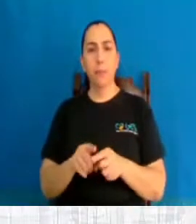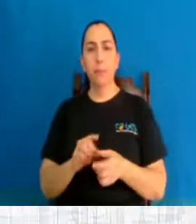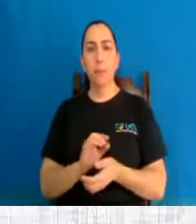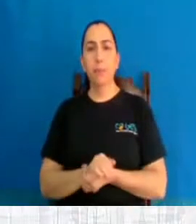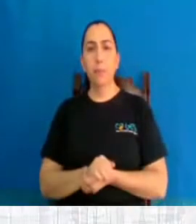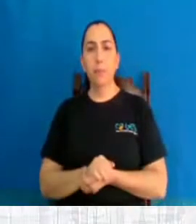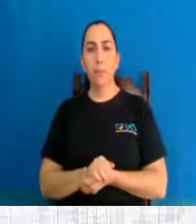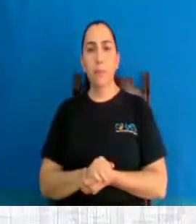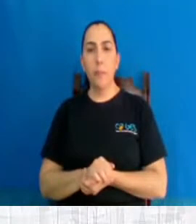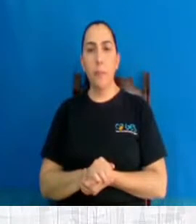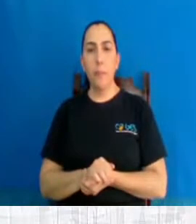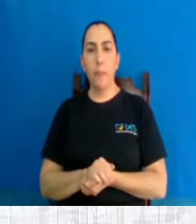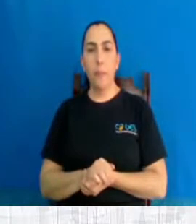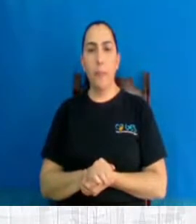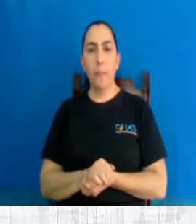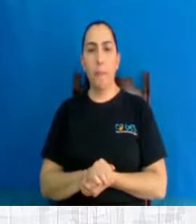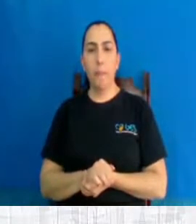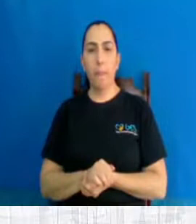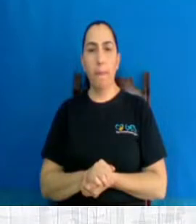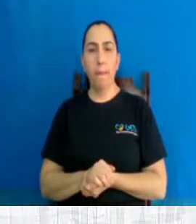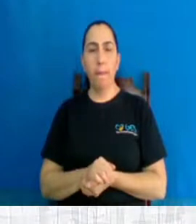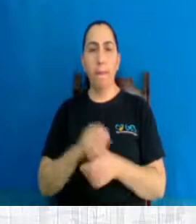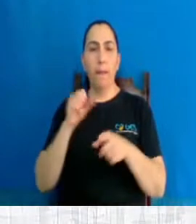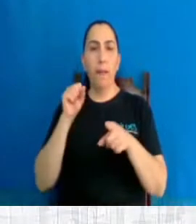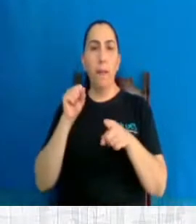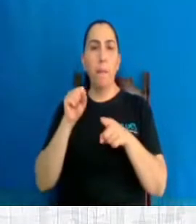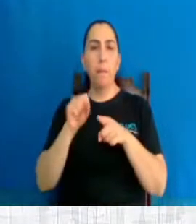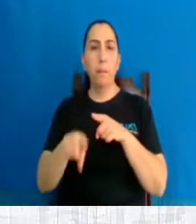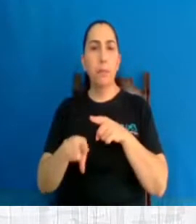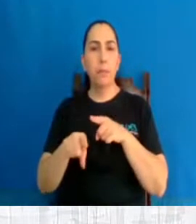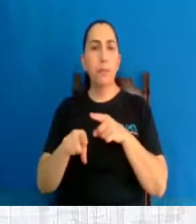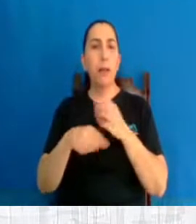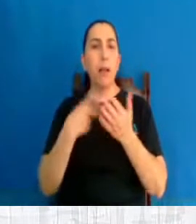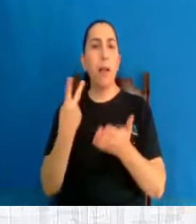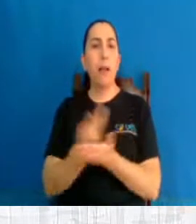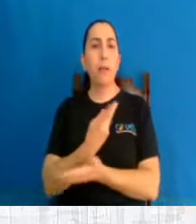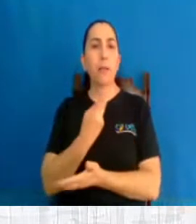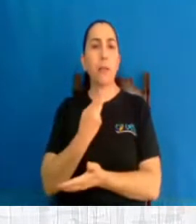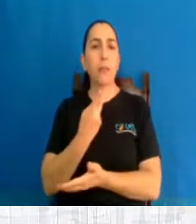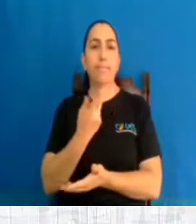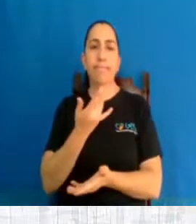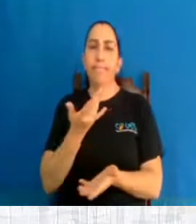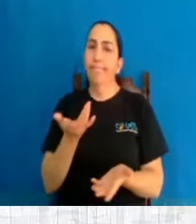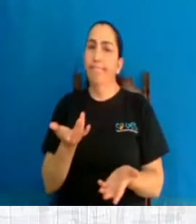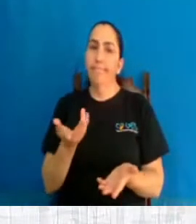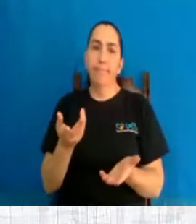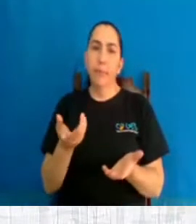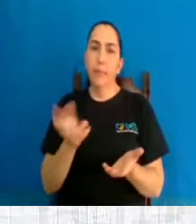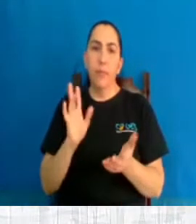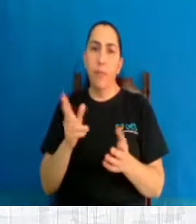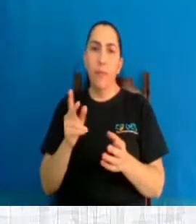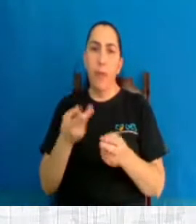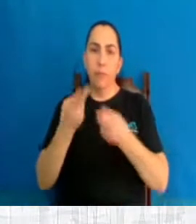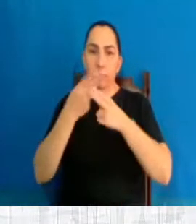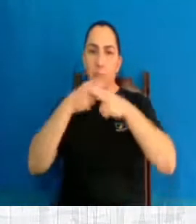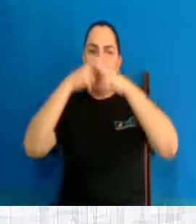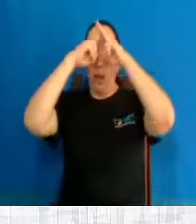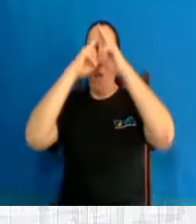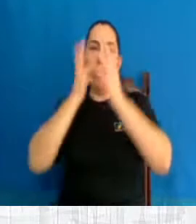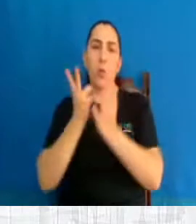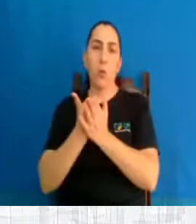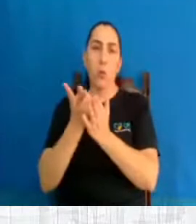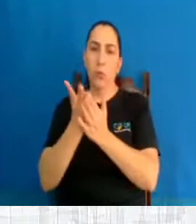diante. O aborto nos casos do estupro, não é? Então, infelizmente, não faz voltar no tempo, não apaga o trauma da violência, não